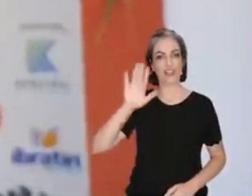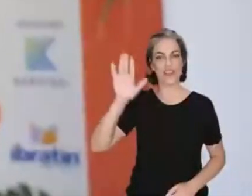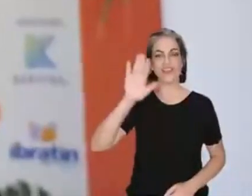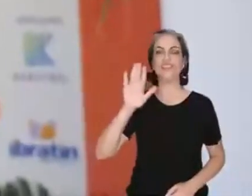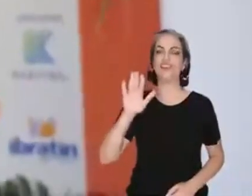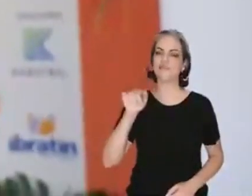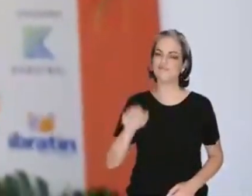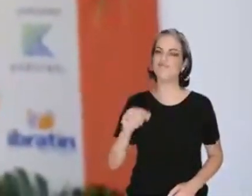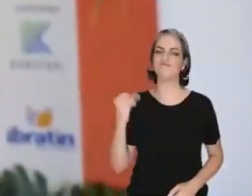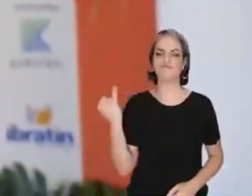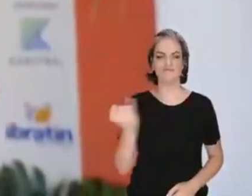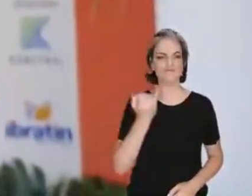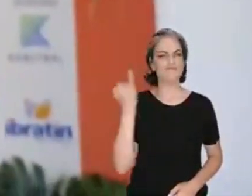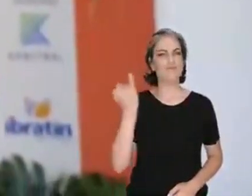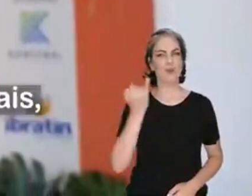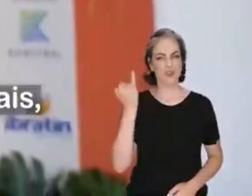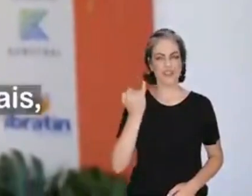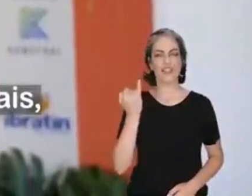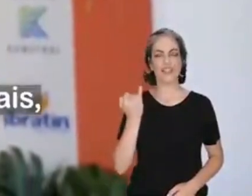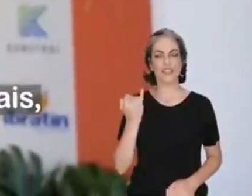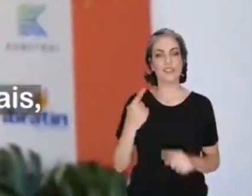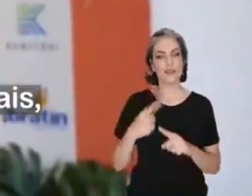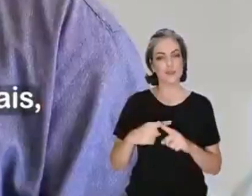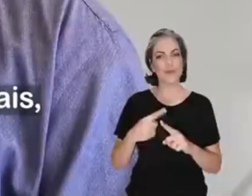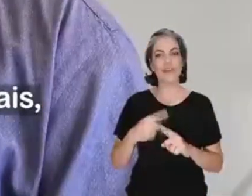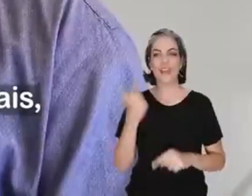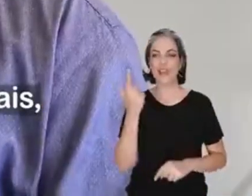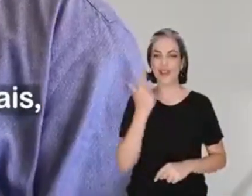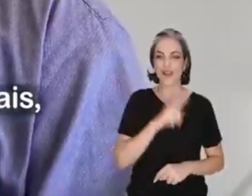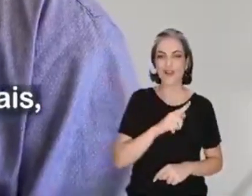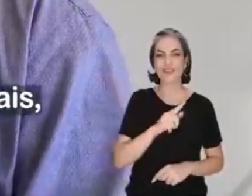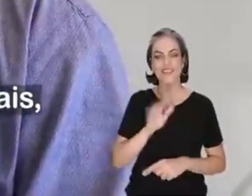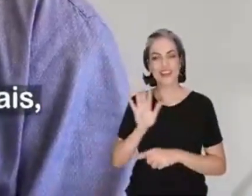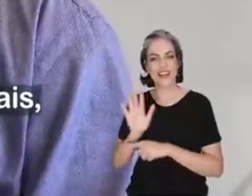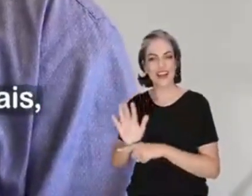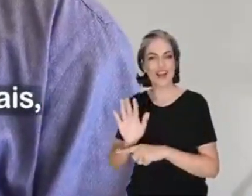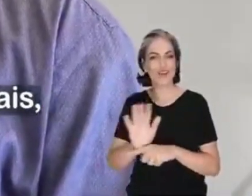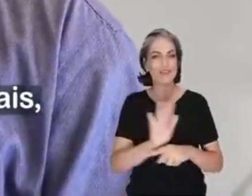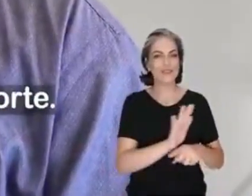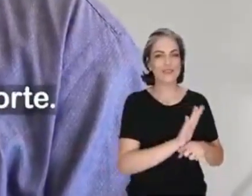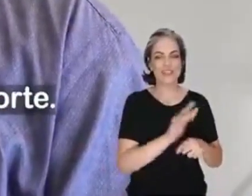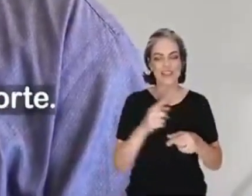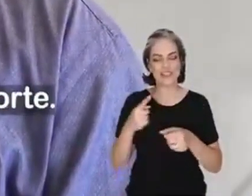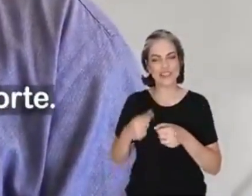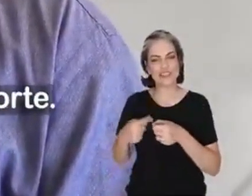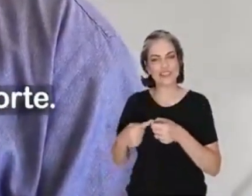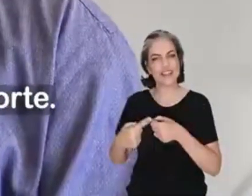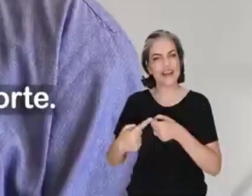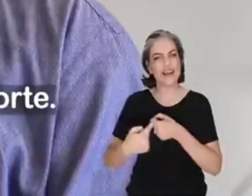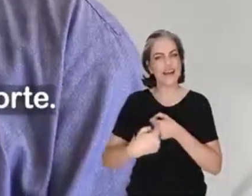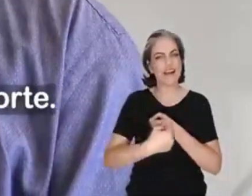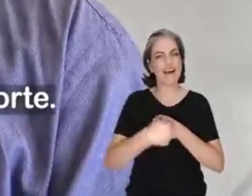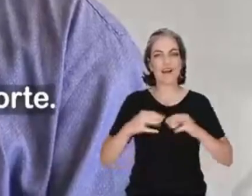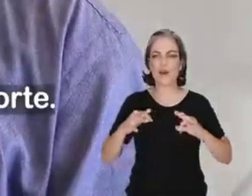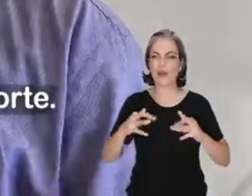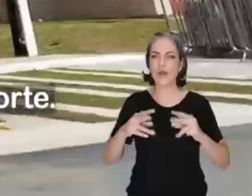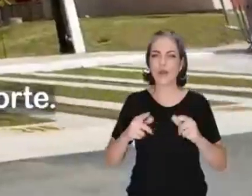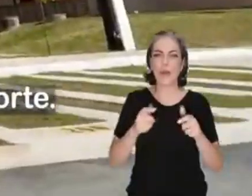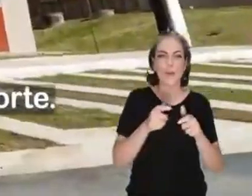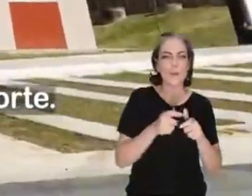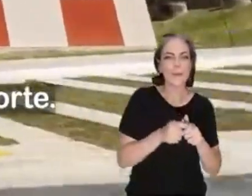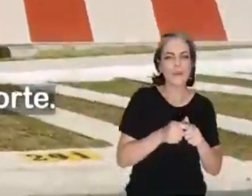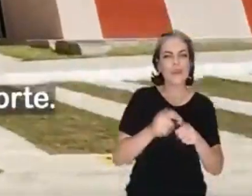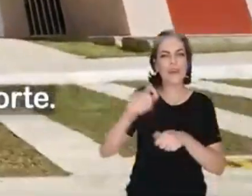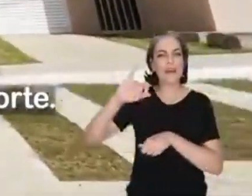isso também tem uma força muito grande, porque ele consegue penetrar não só nas capitais, mas também nas cidades de